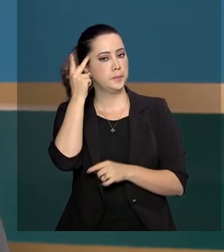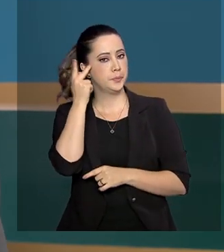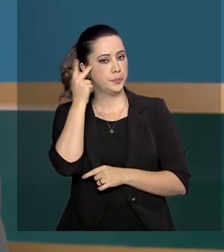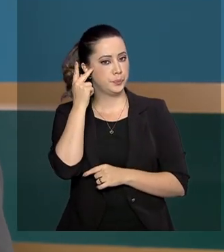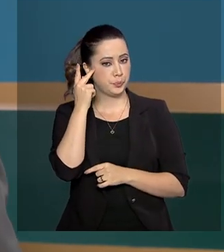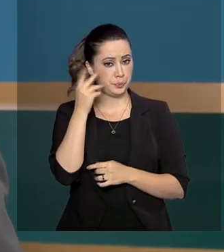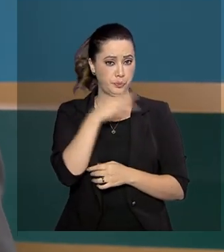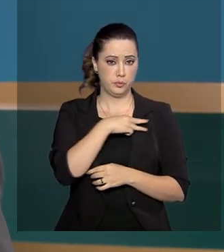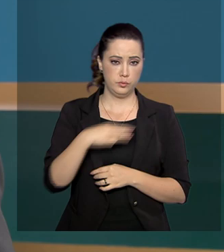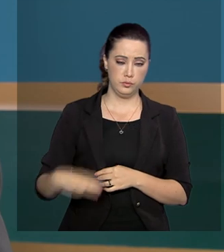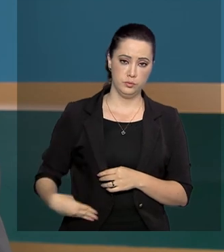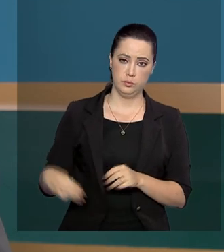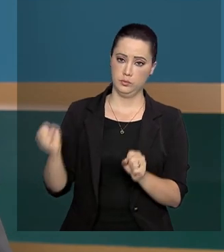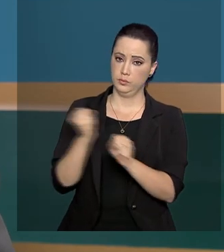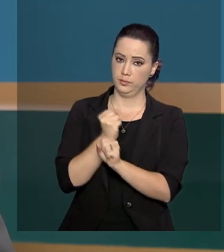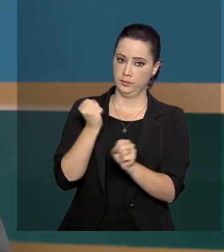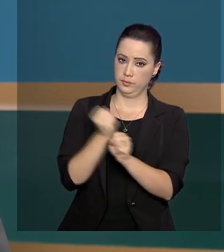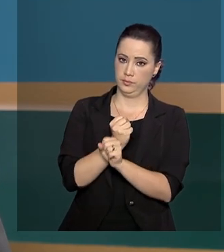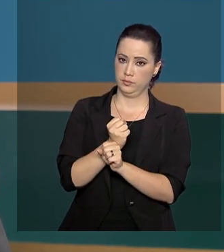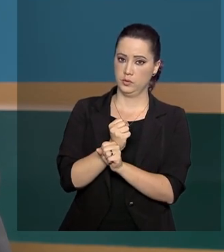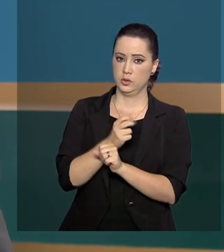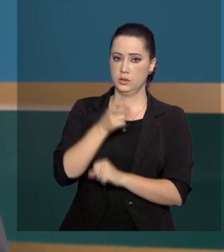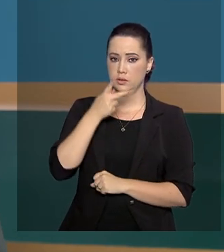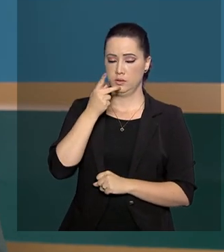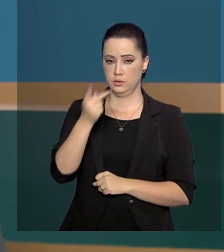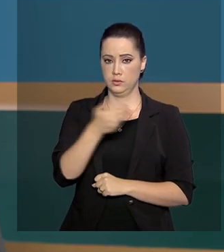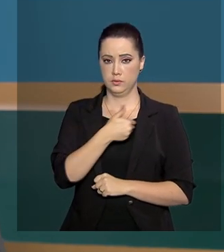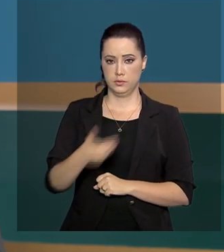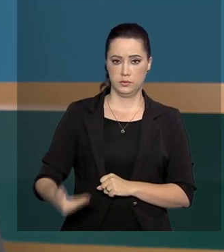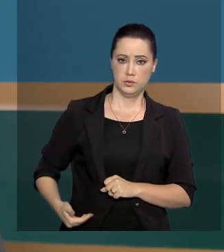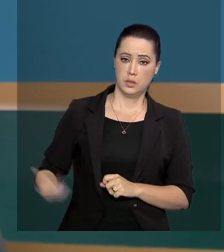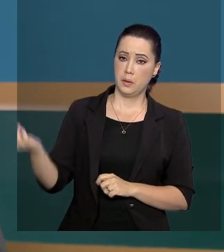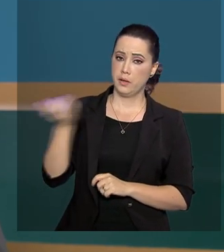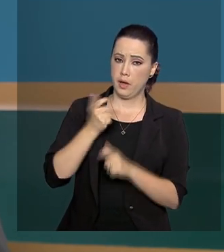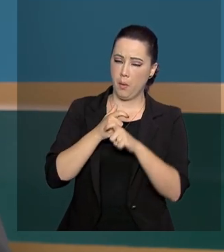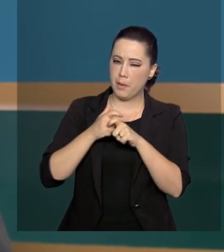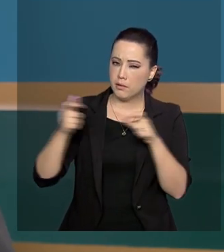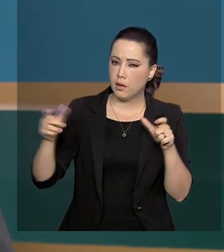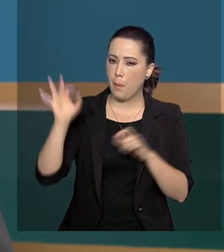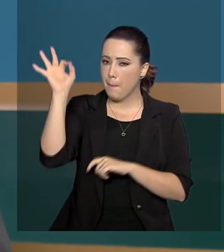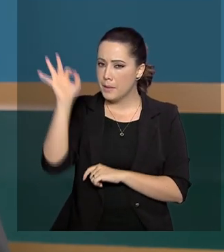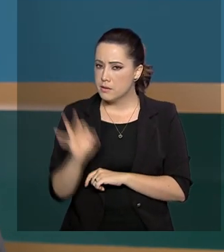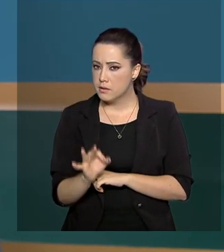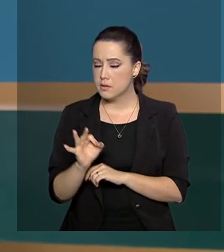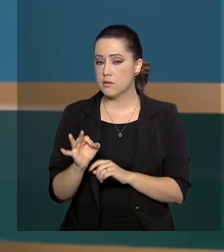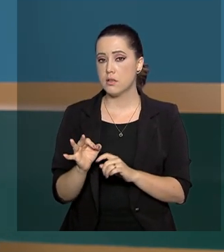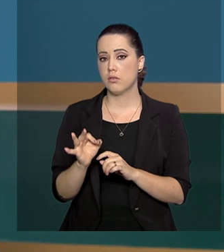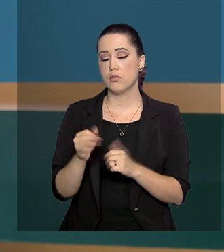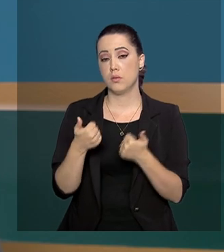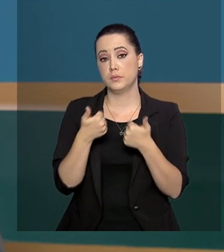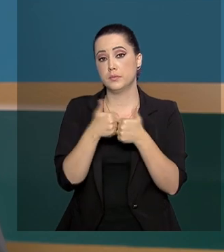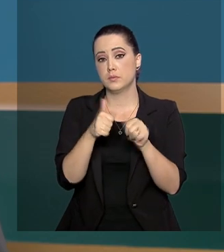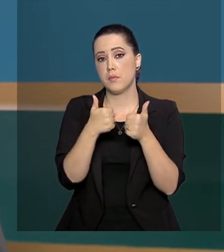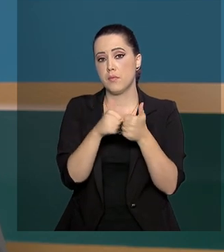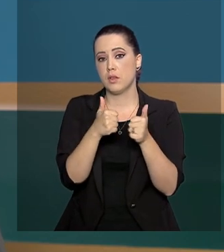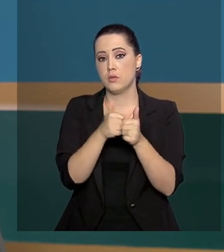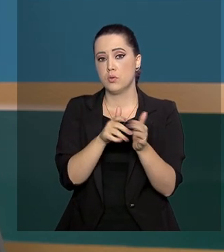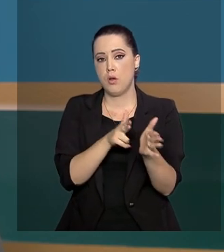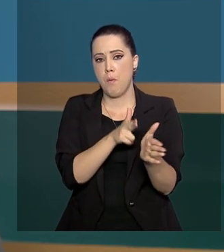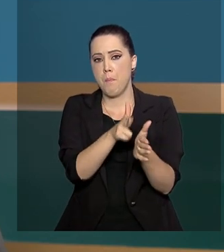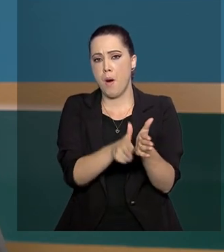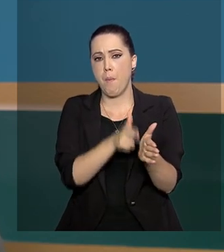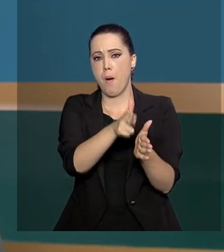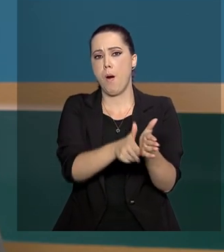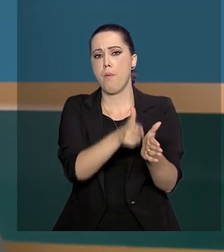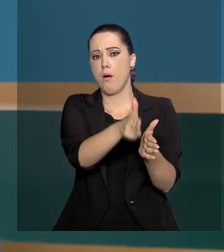Paulo, o ministro da Infraestrutura, Tacísio Freitas, diz que o governo quer ampliar o percentual de cargas transportadas por trens